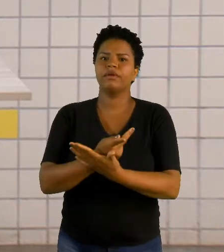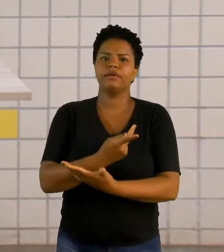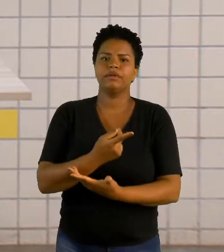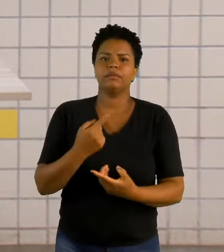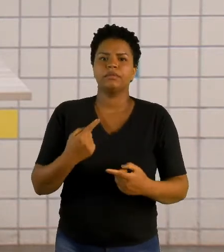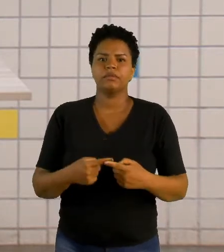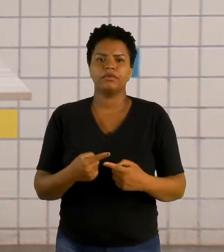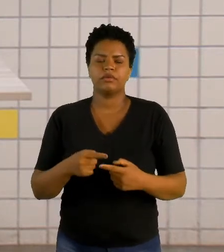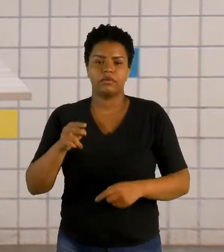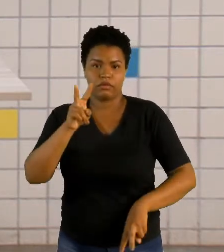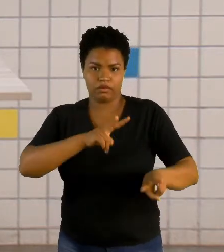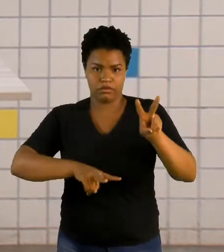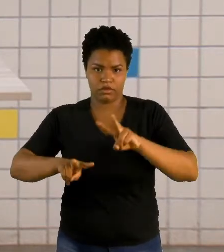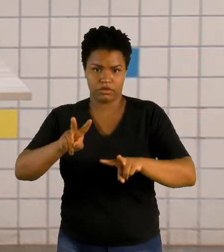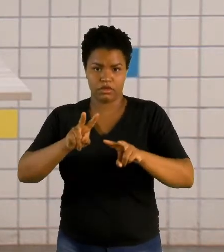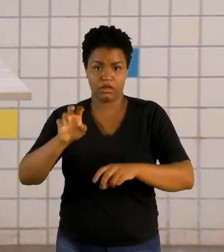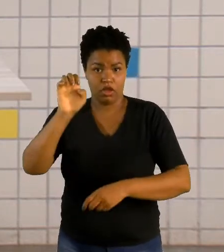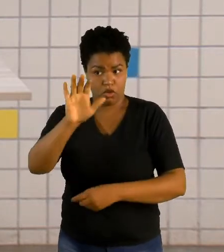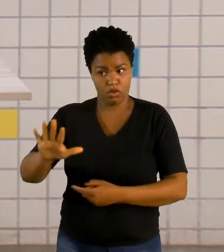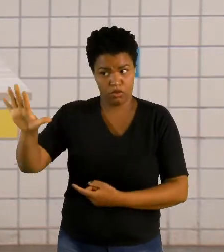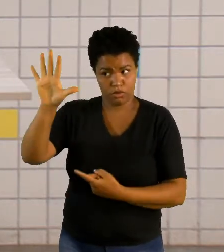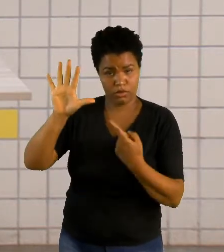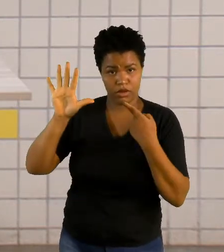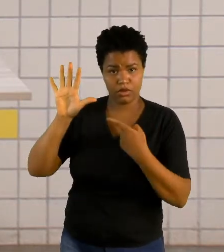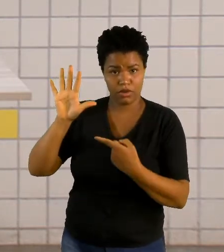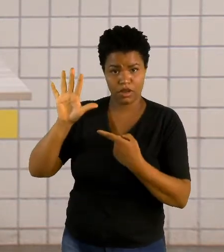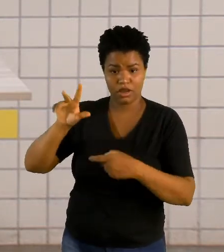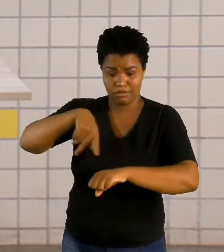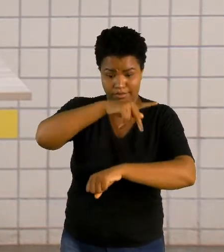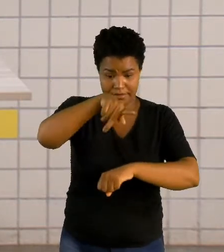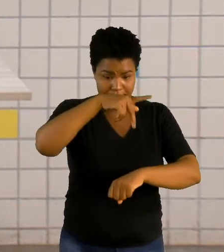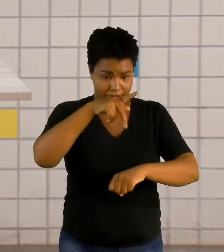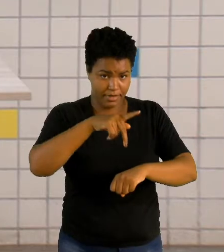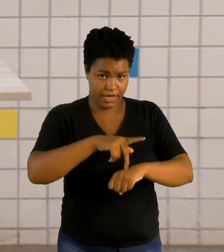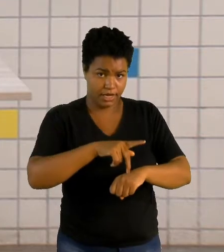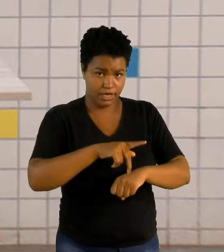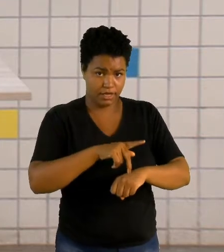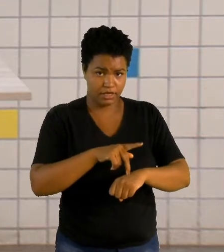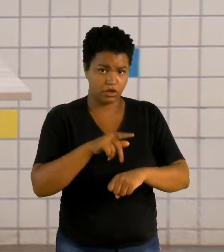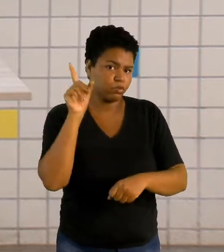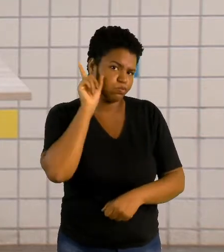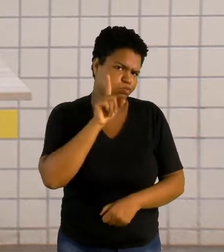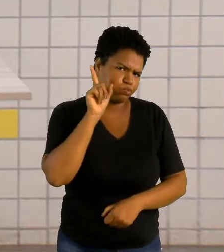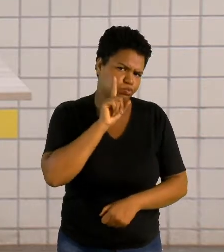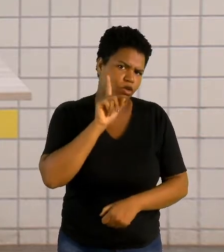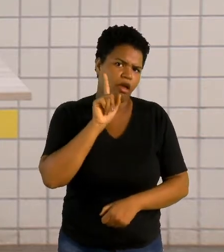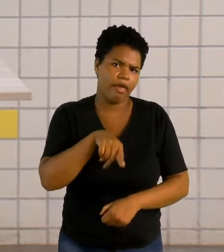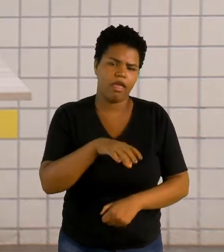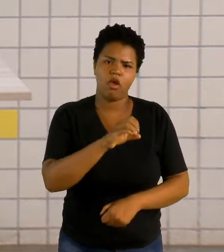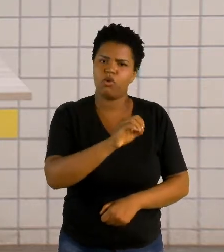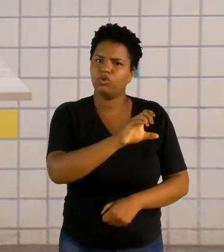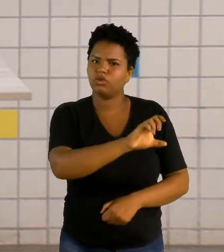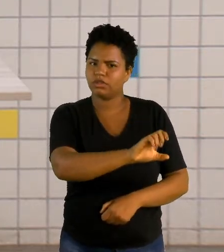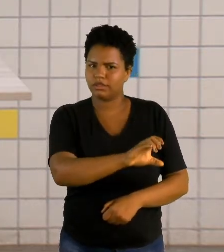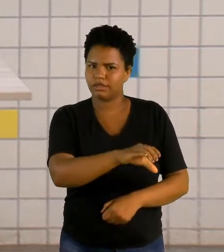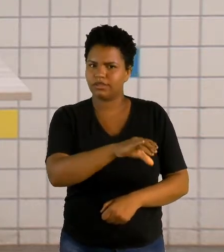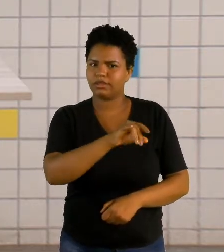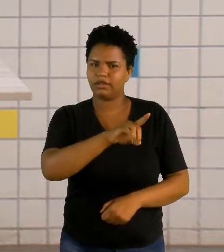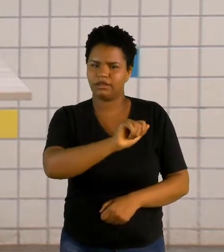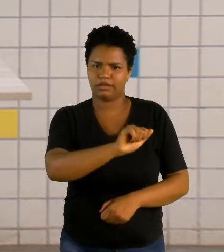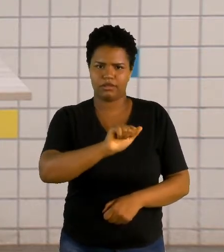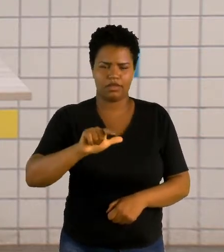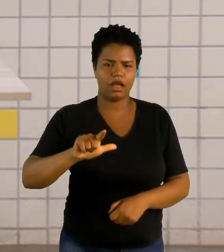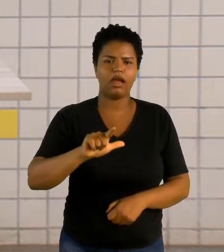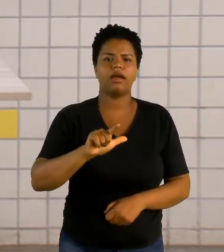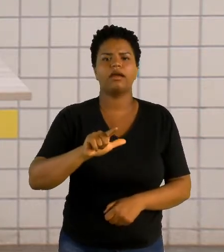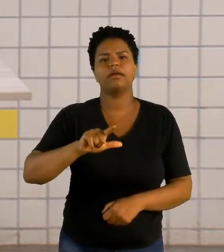na visão eurocêntrica de que os países, no caso dos Estados Unidos é um país ocidental, de que a Austrália é um